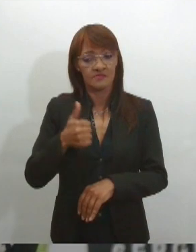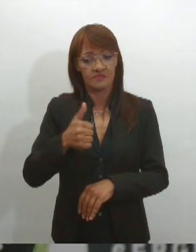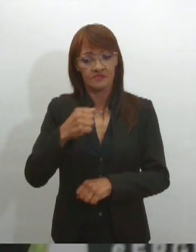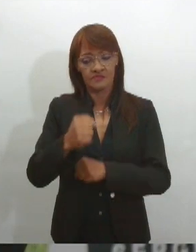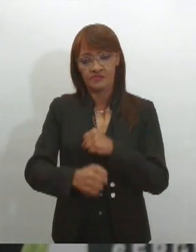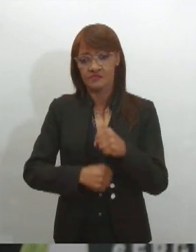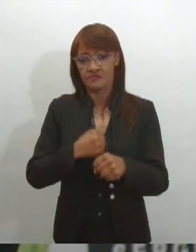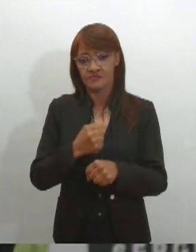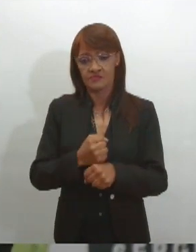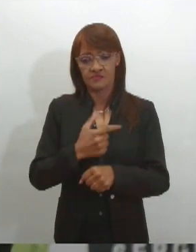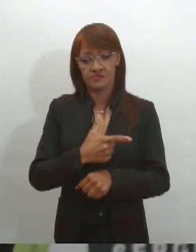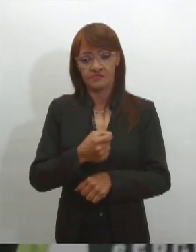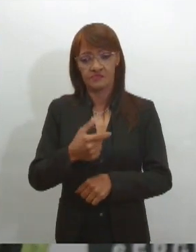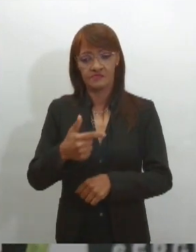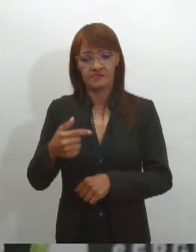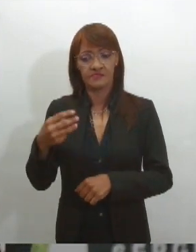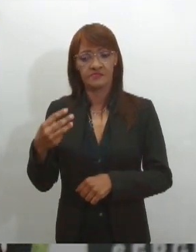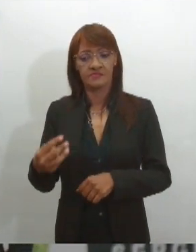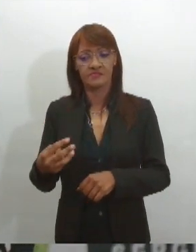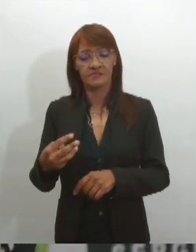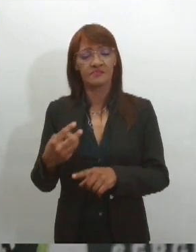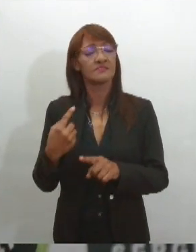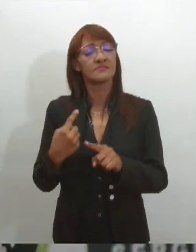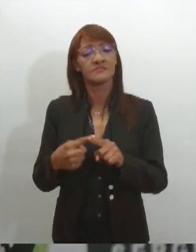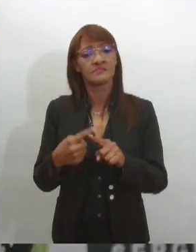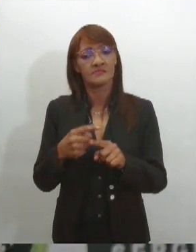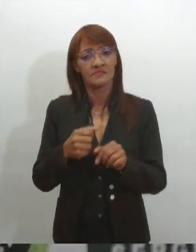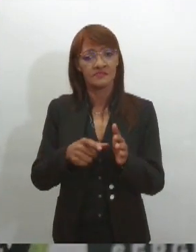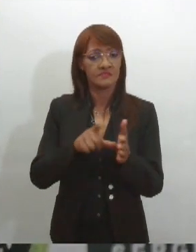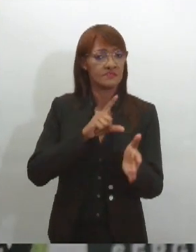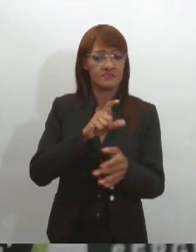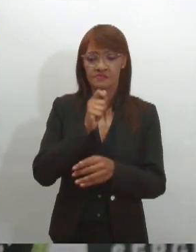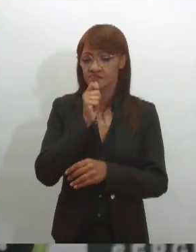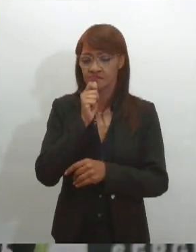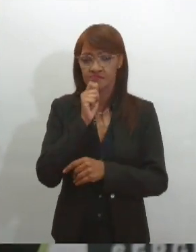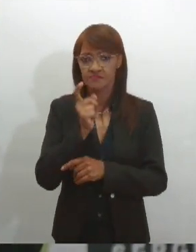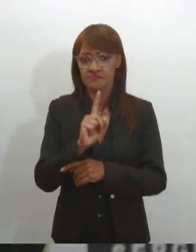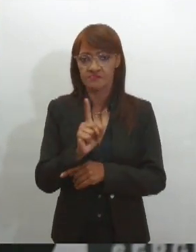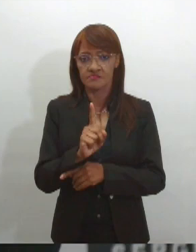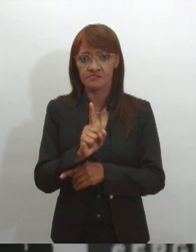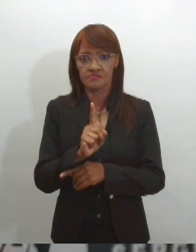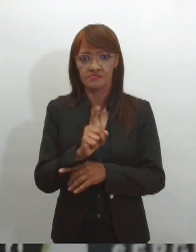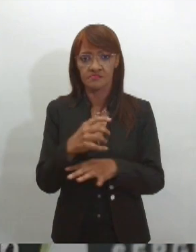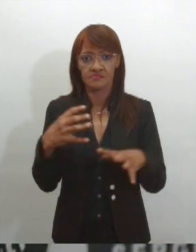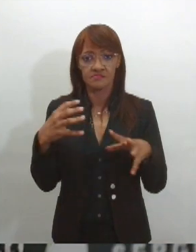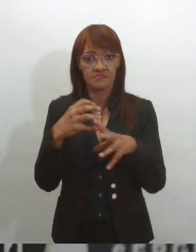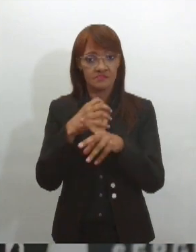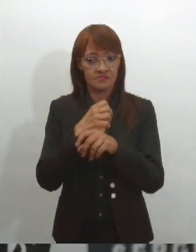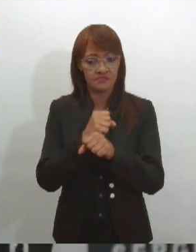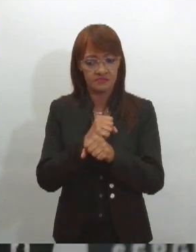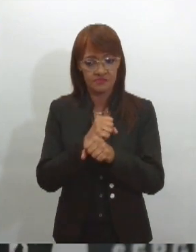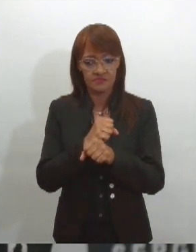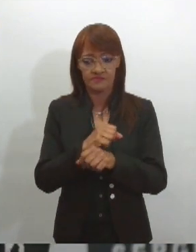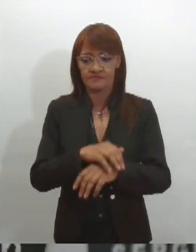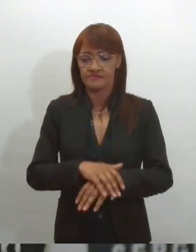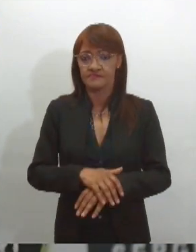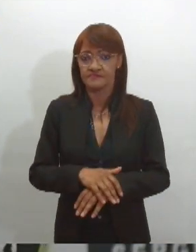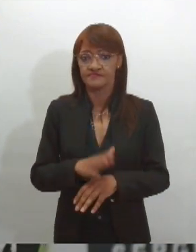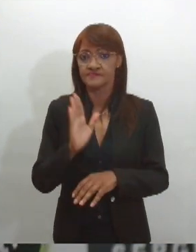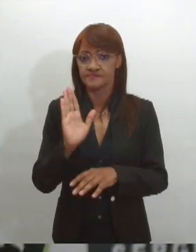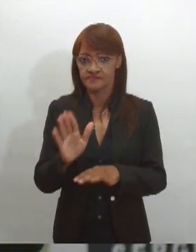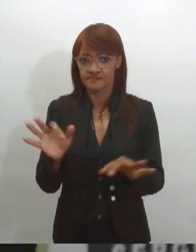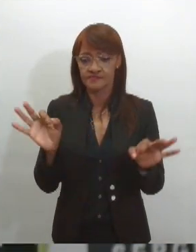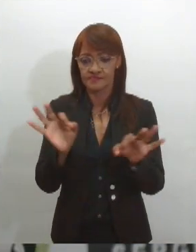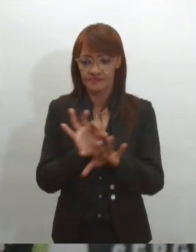porque o Ministério da Justiça ainda não tinha fechado os dados. Depois de fechados os dados do Ministério da Justiça,